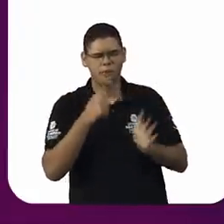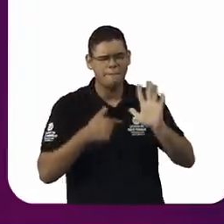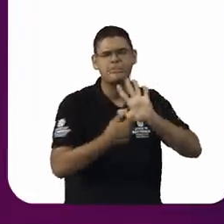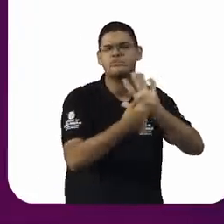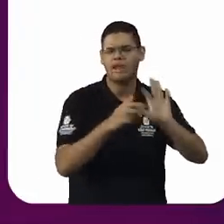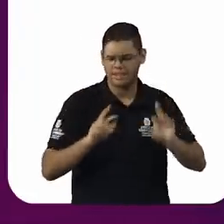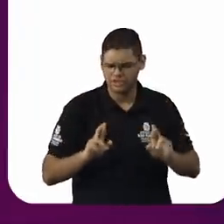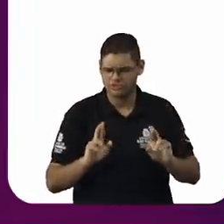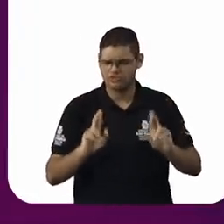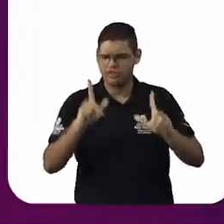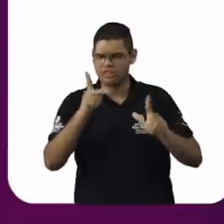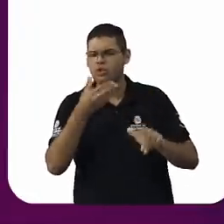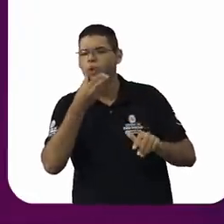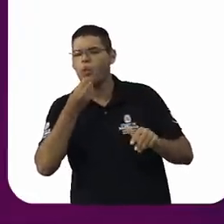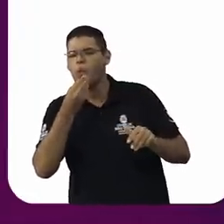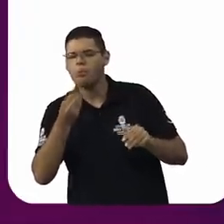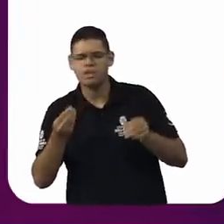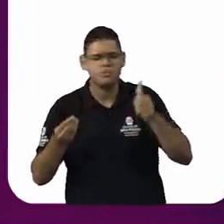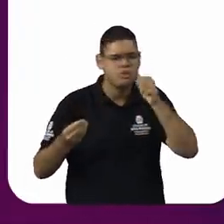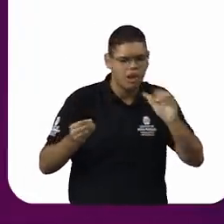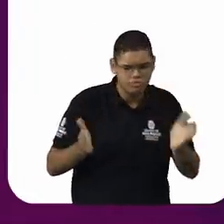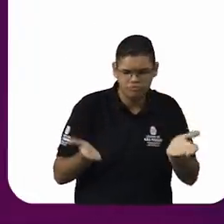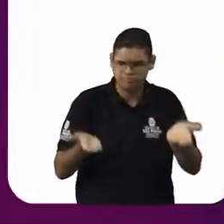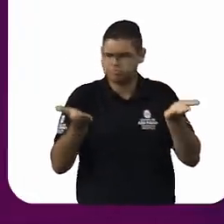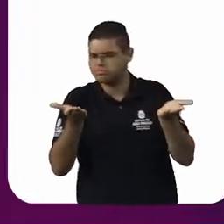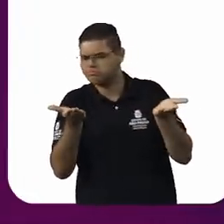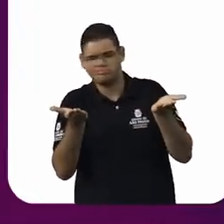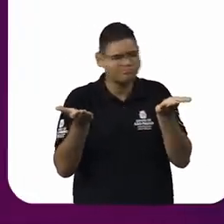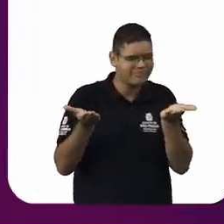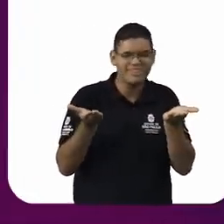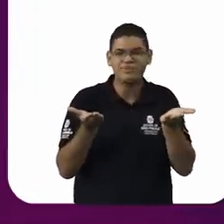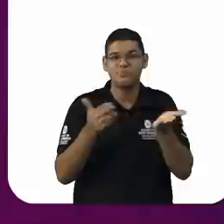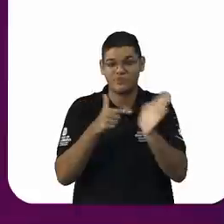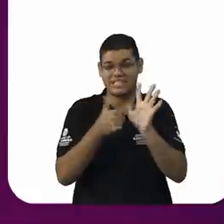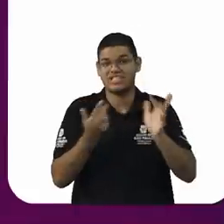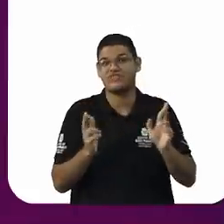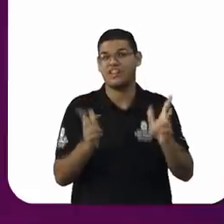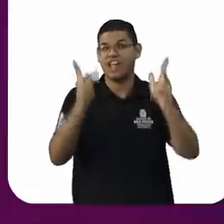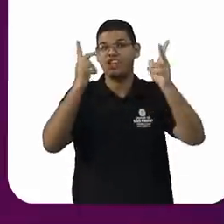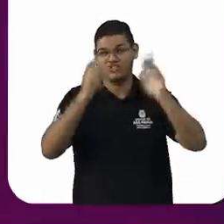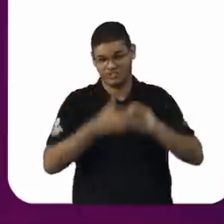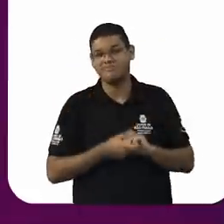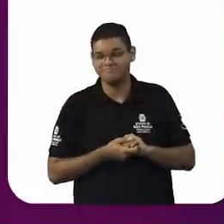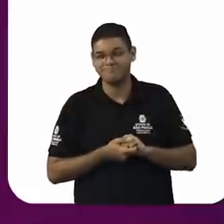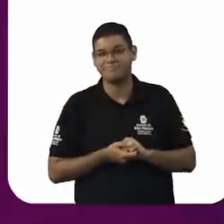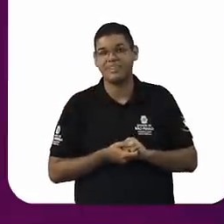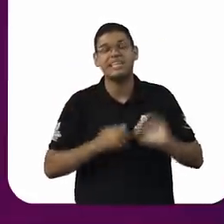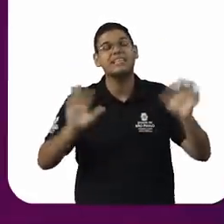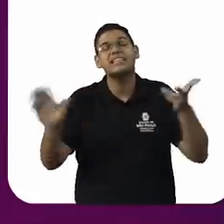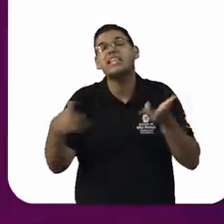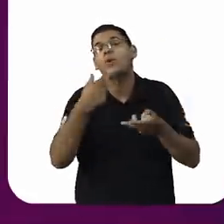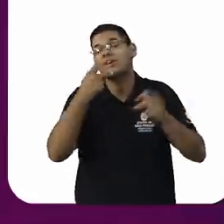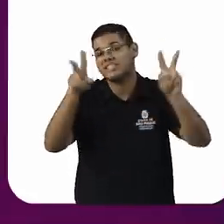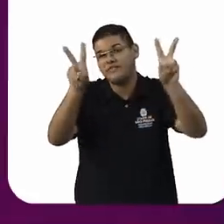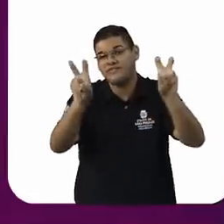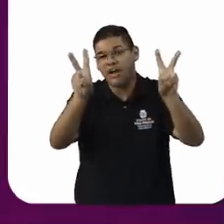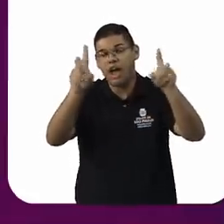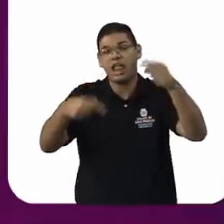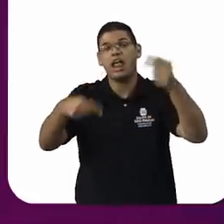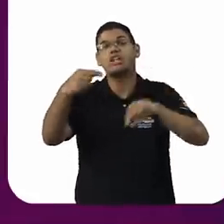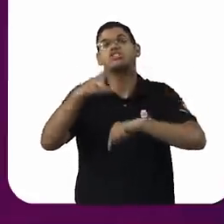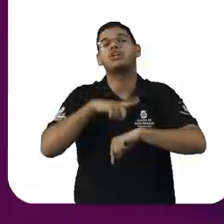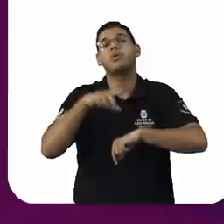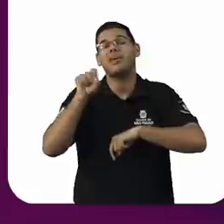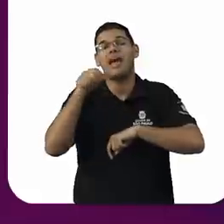mulheres. Então, com isso, com essa fala sexista, nós temos o silenciamento das mulheres dentro desse ambiente